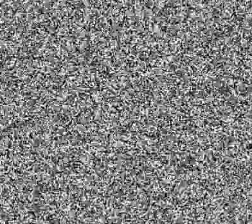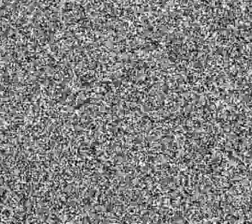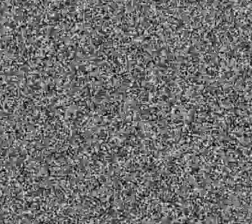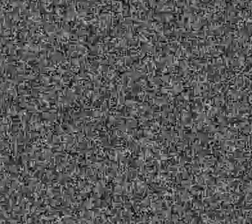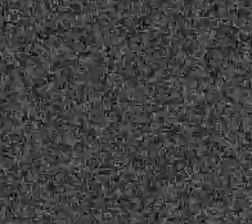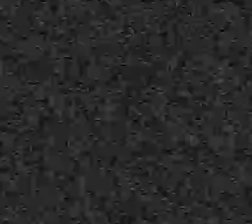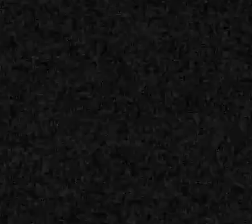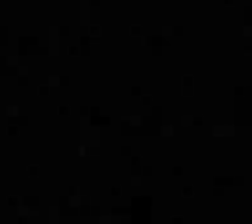para São Paulo brilhar.